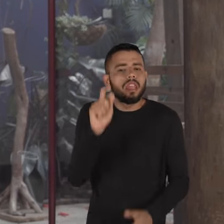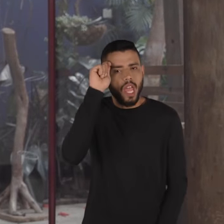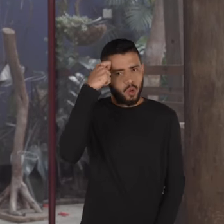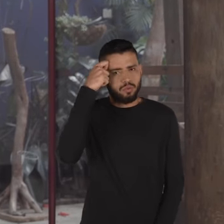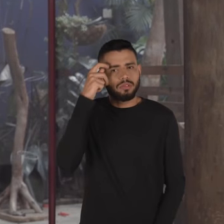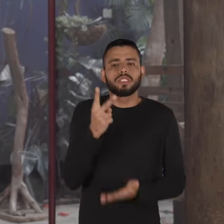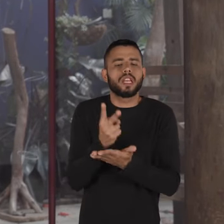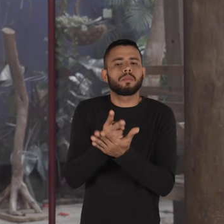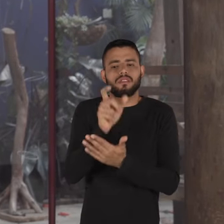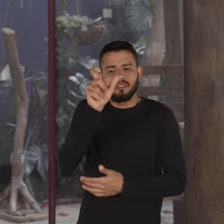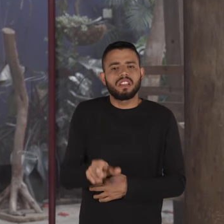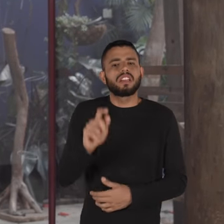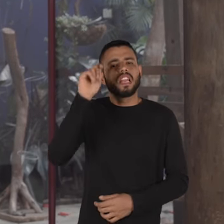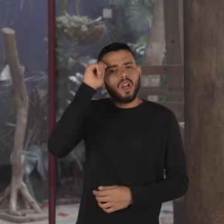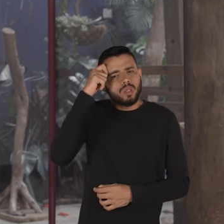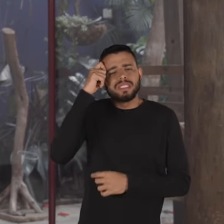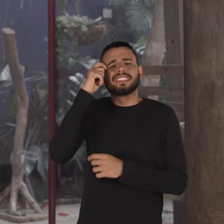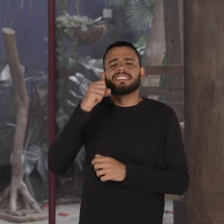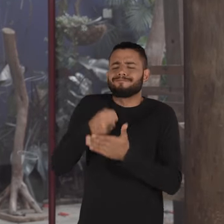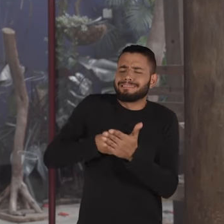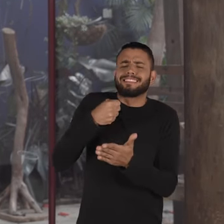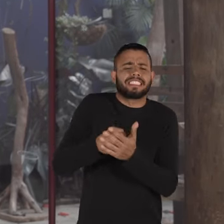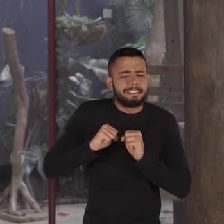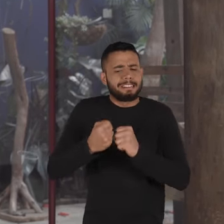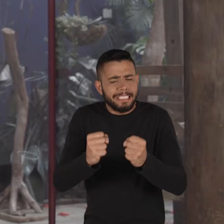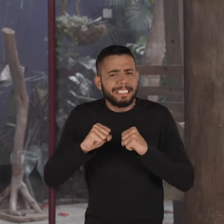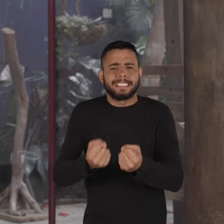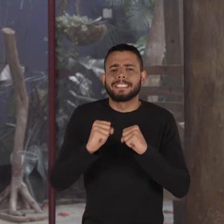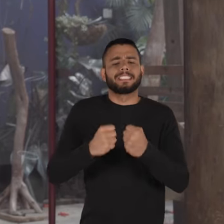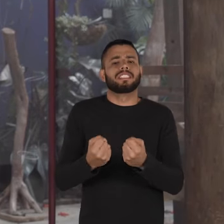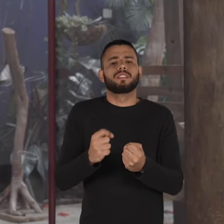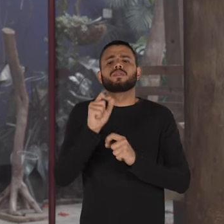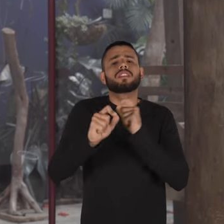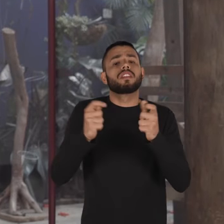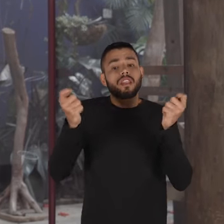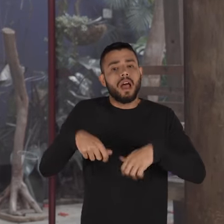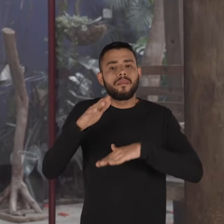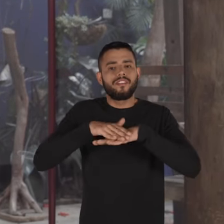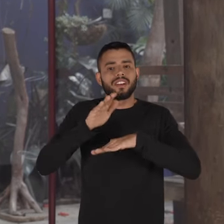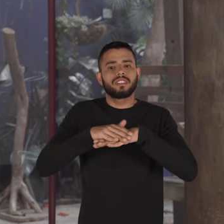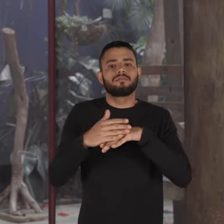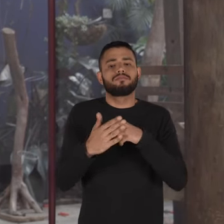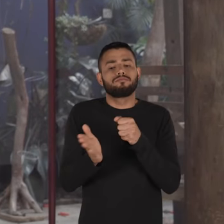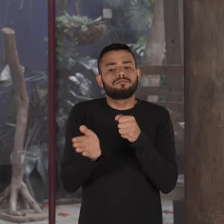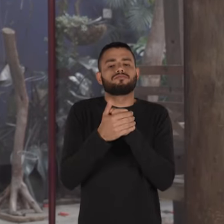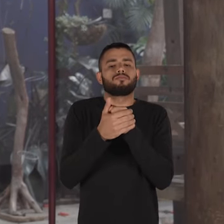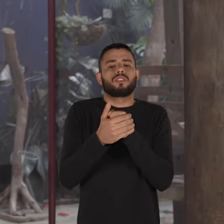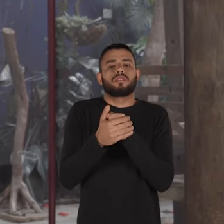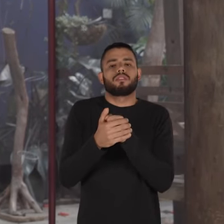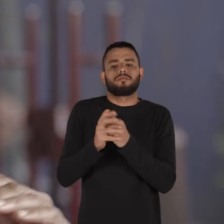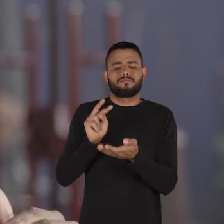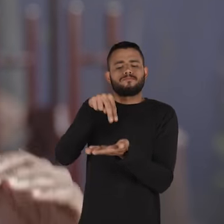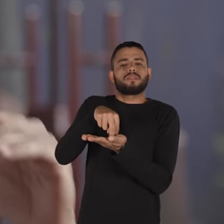E esse negro vai ser sempre correndo atrás do prejuízo em relação ao que você pode fazer para ocultar este lugar